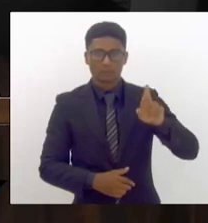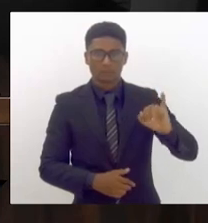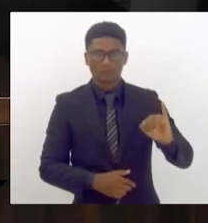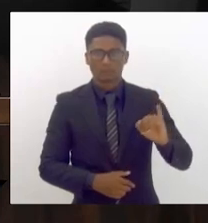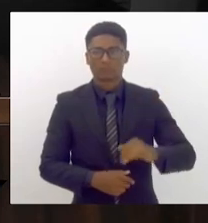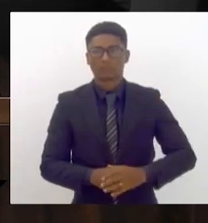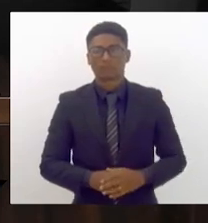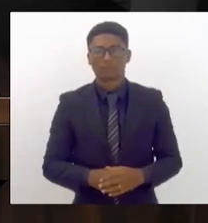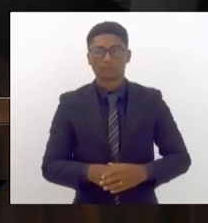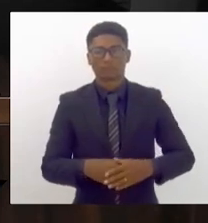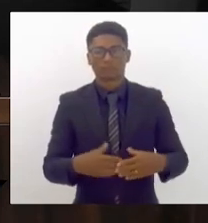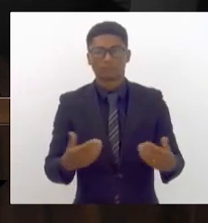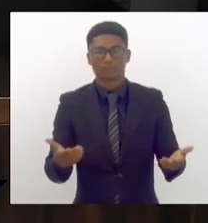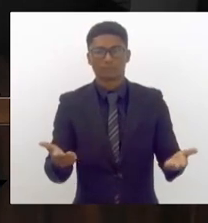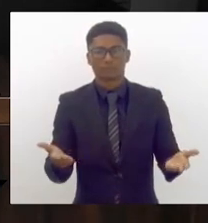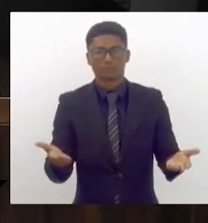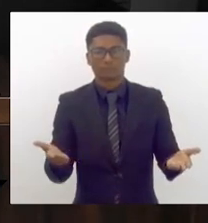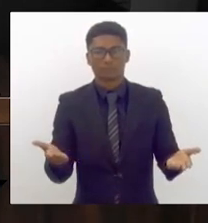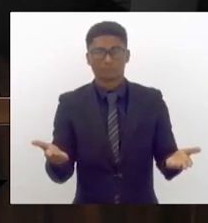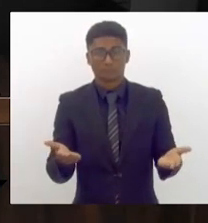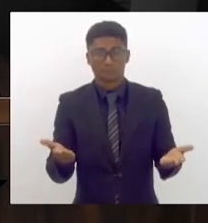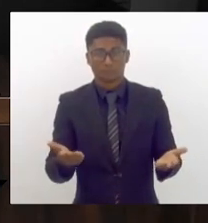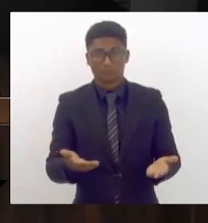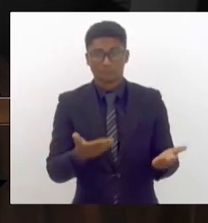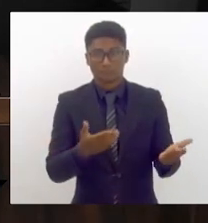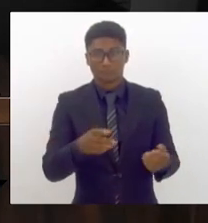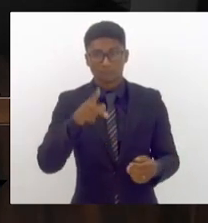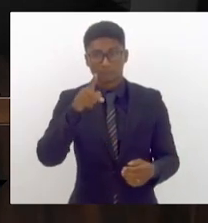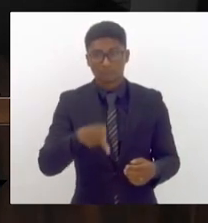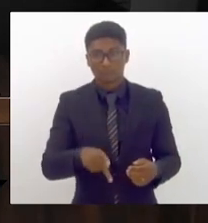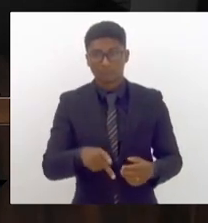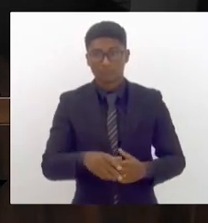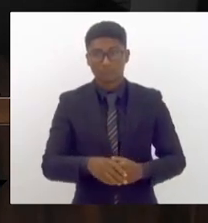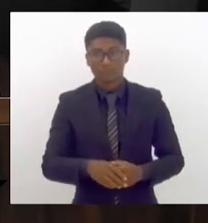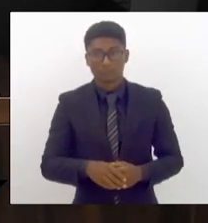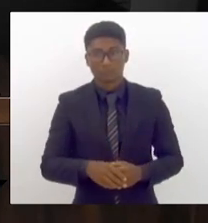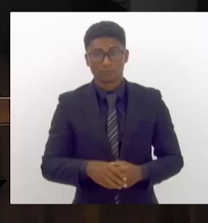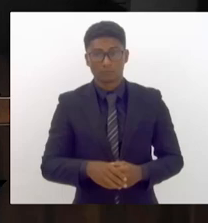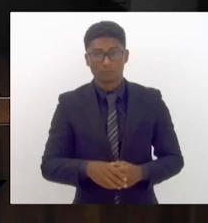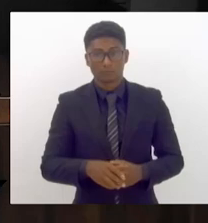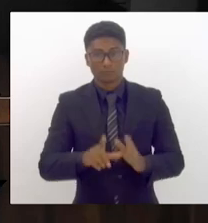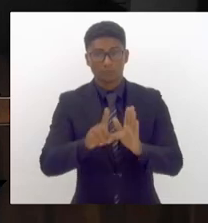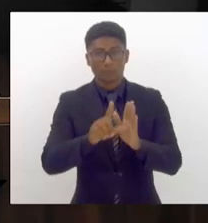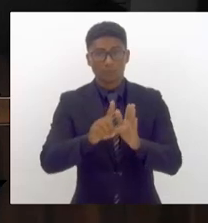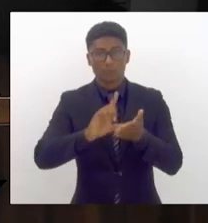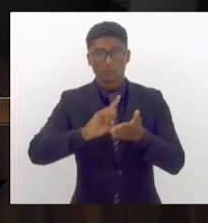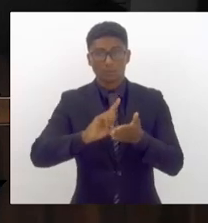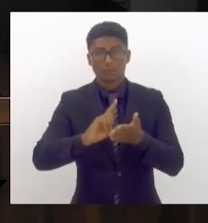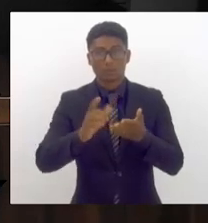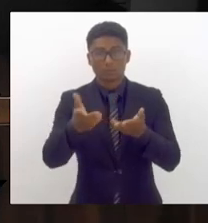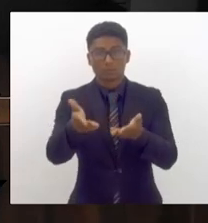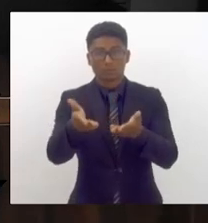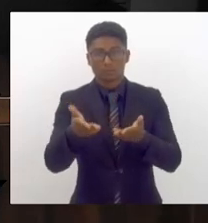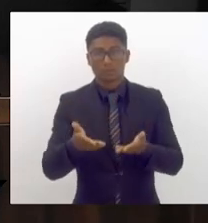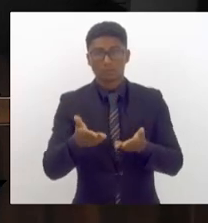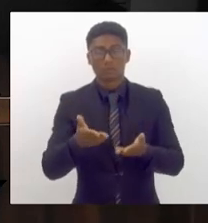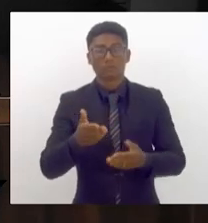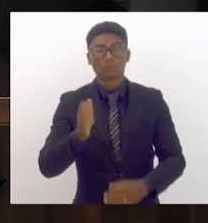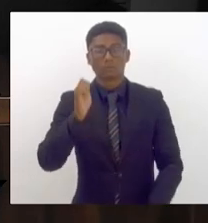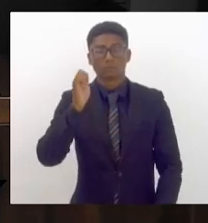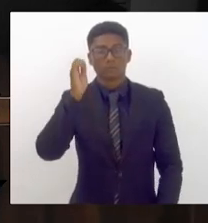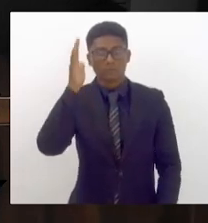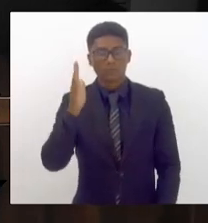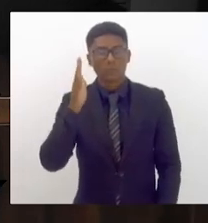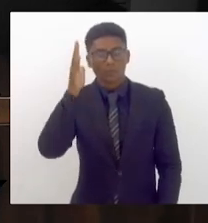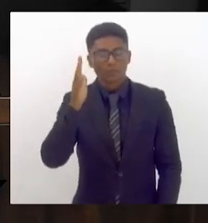Vou passar já a presidência vossa excelência mas antes disso vou chamar aqui a próxima oradora inscrita